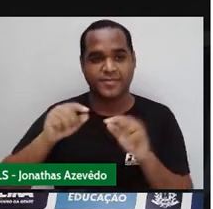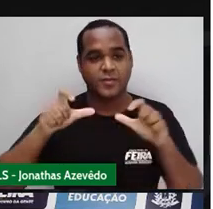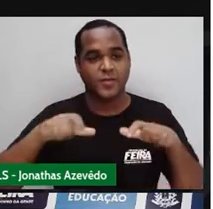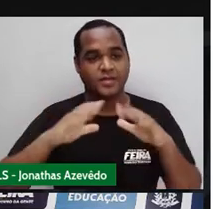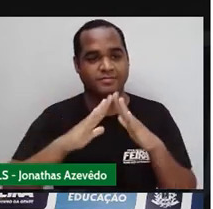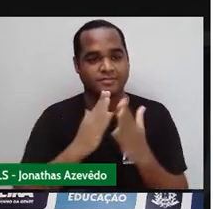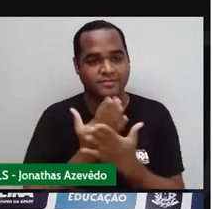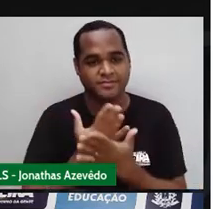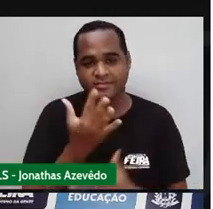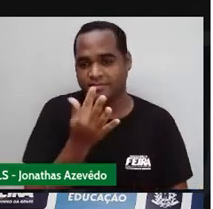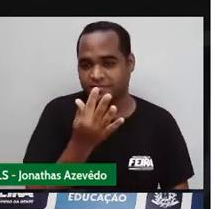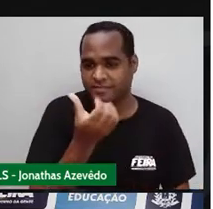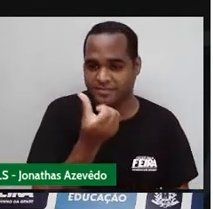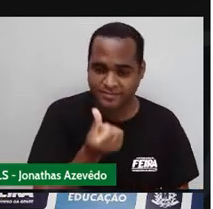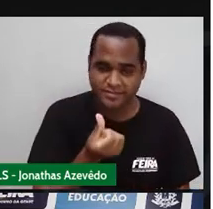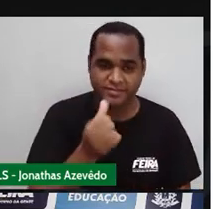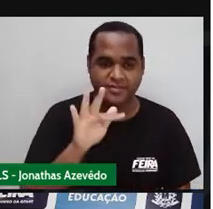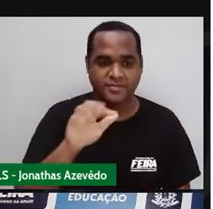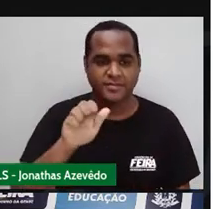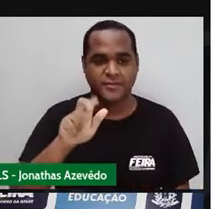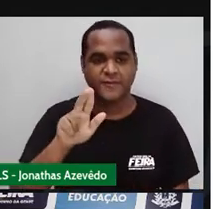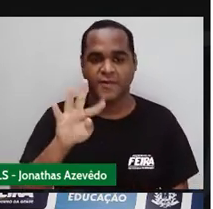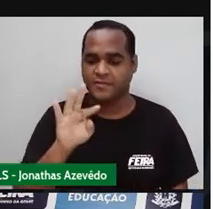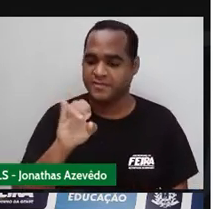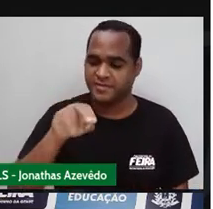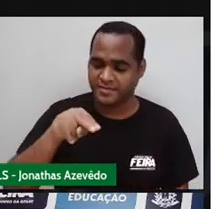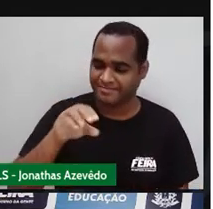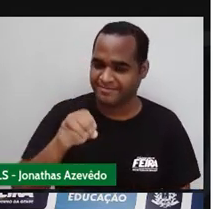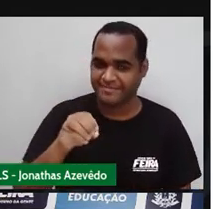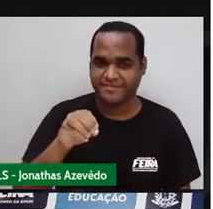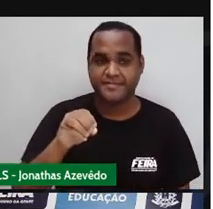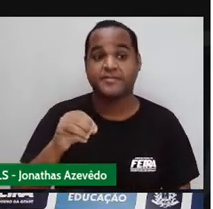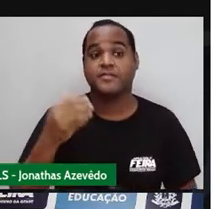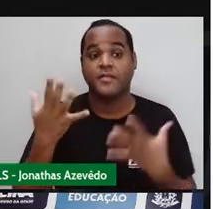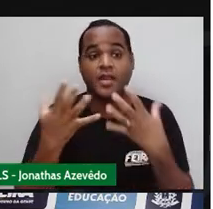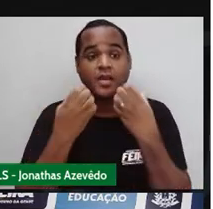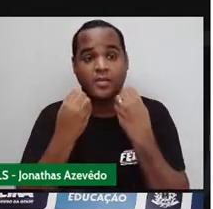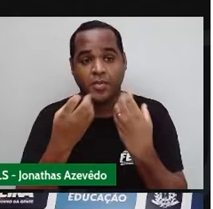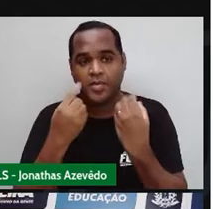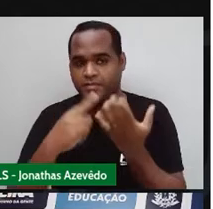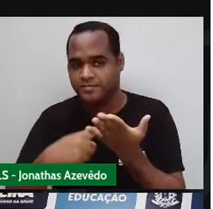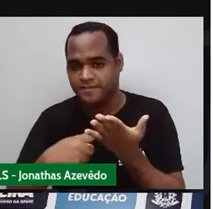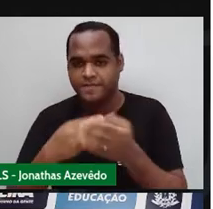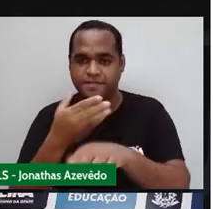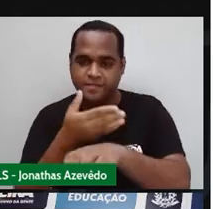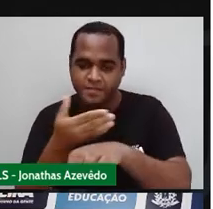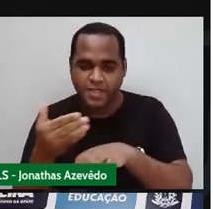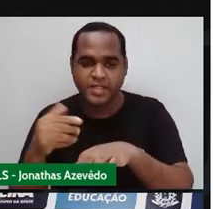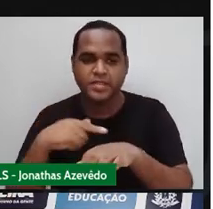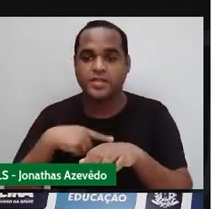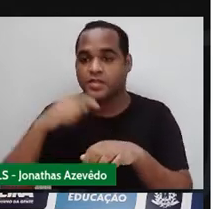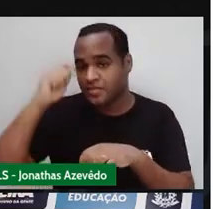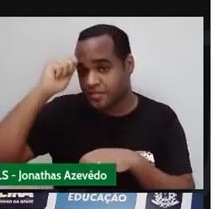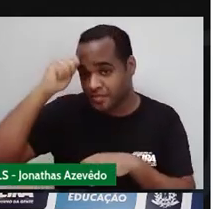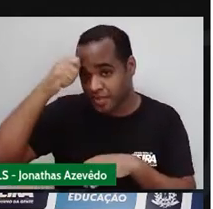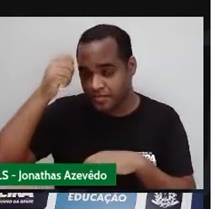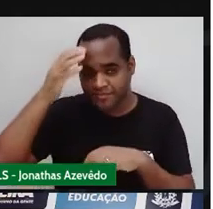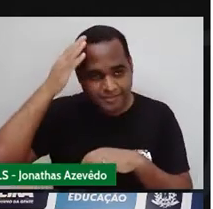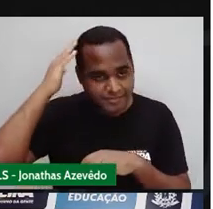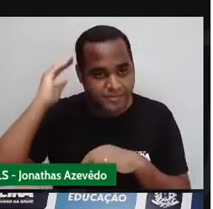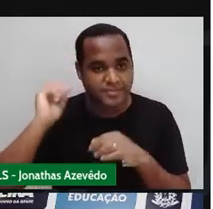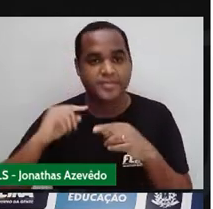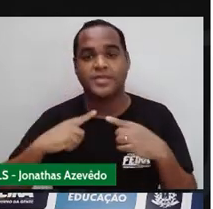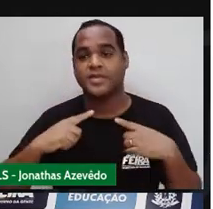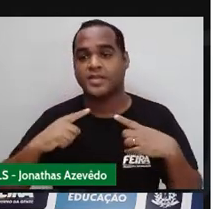Escola Municipal Faustino Dias Lima. Bom, eu tenho pele branca, cabelo preto, estou vestindo uma